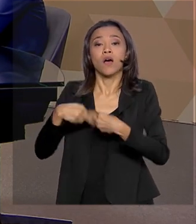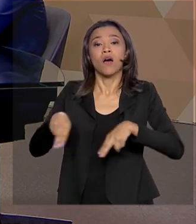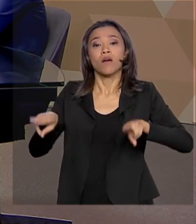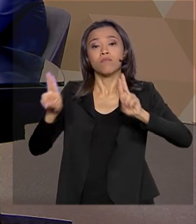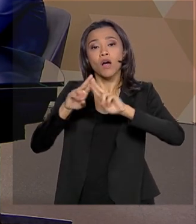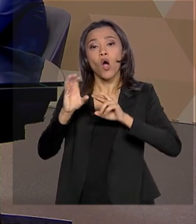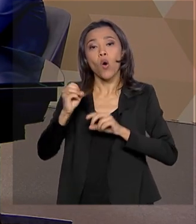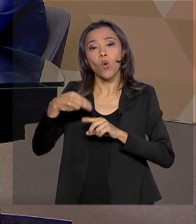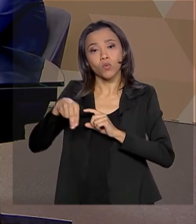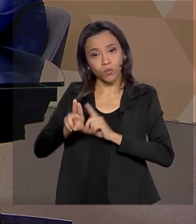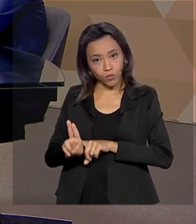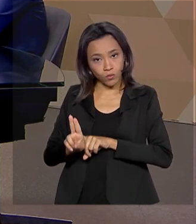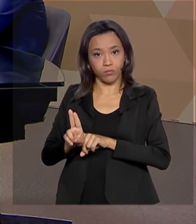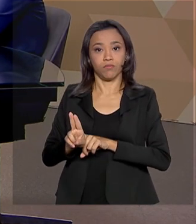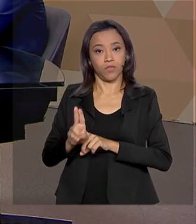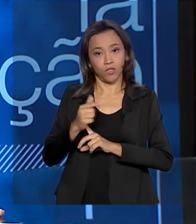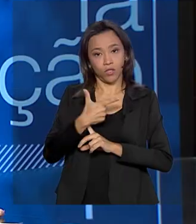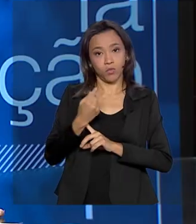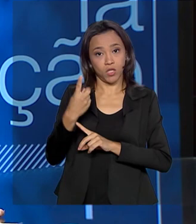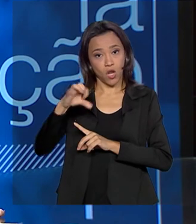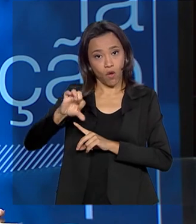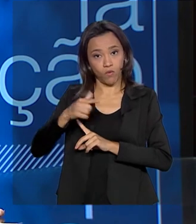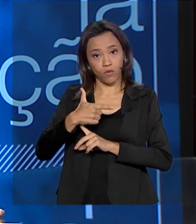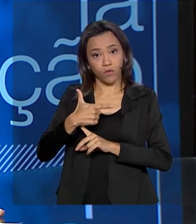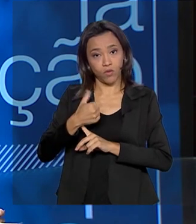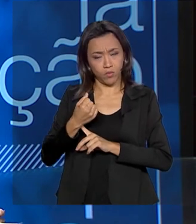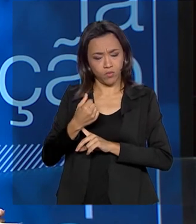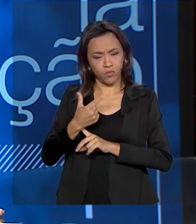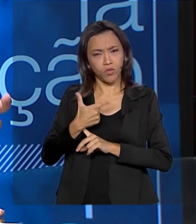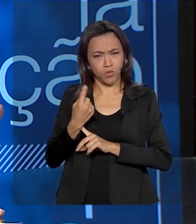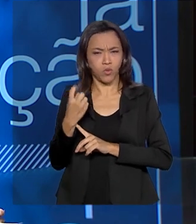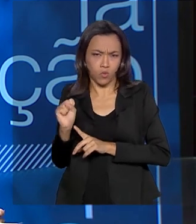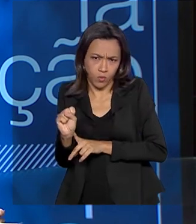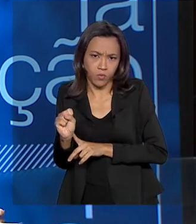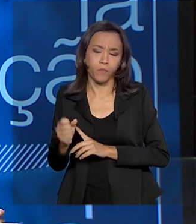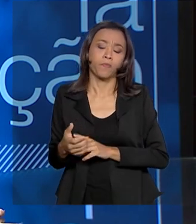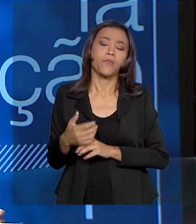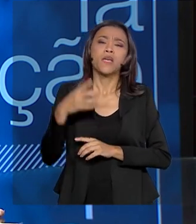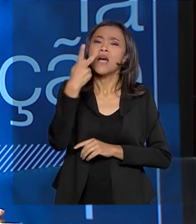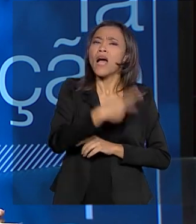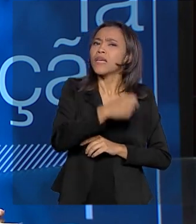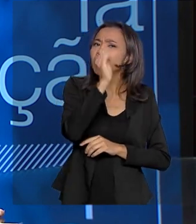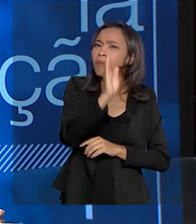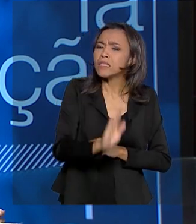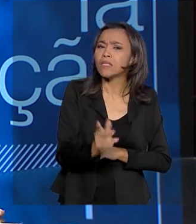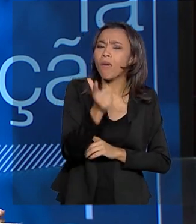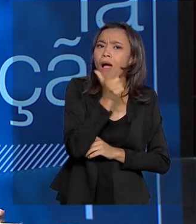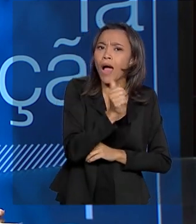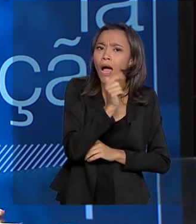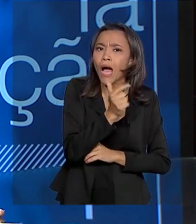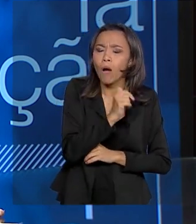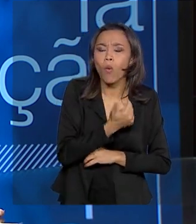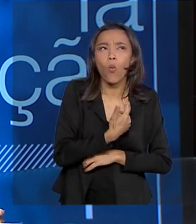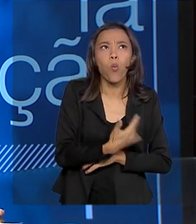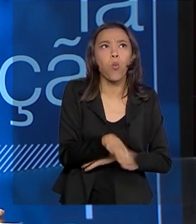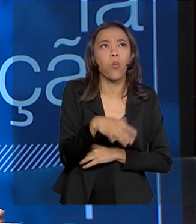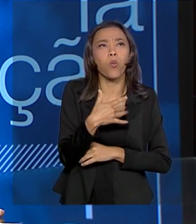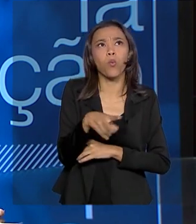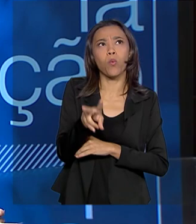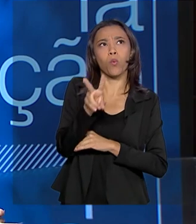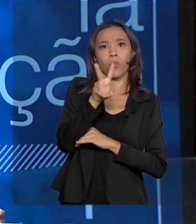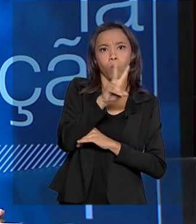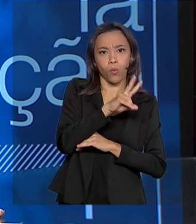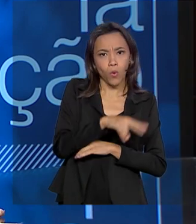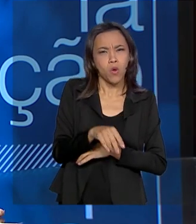2019 referentes a 2018. Tendo o Brasil, esse manancial tão relevante de água doce no planeta, o Brasil